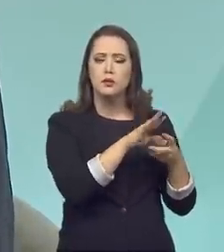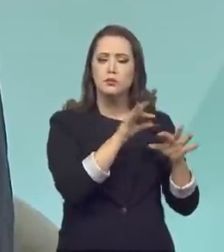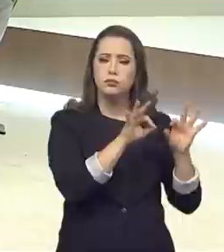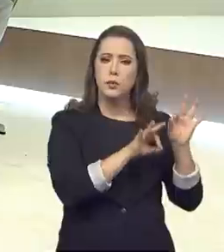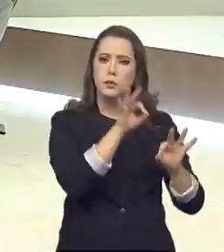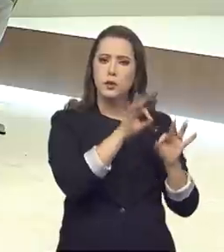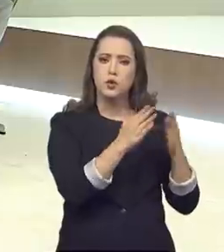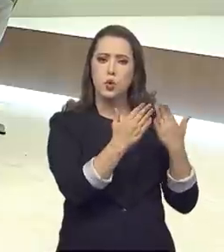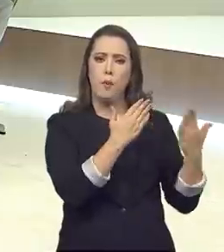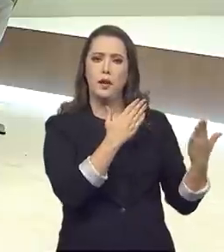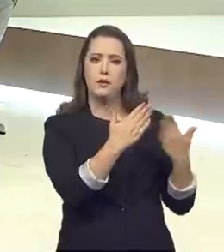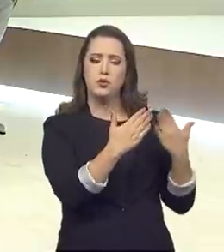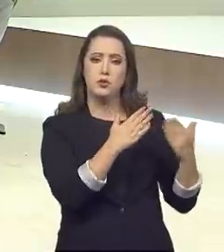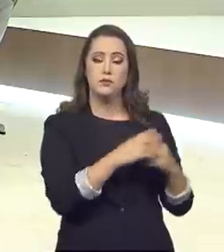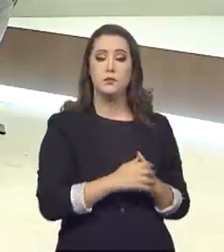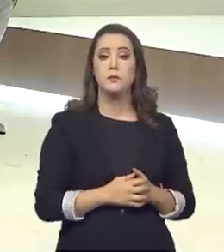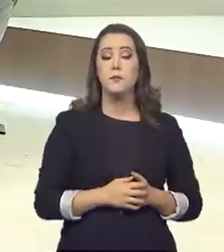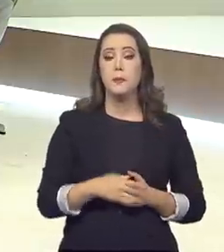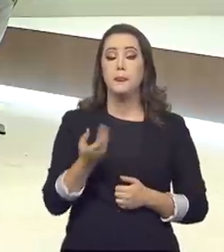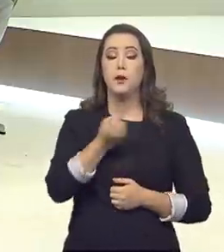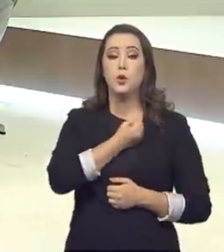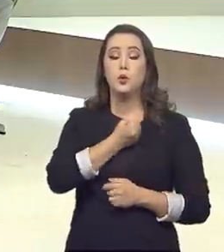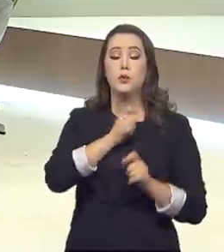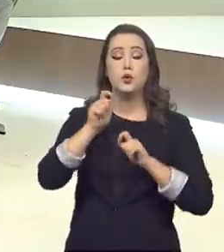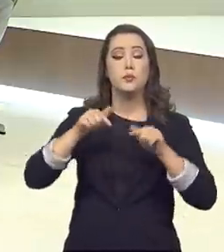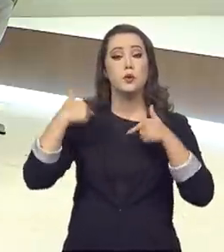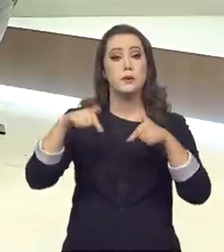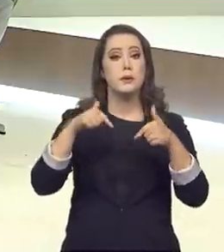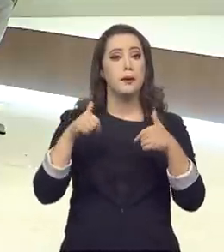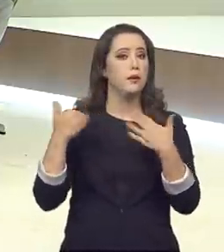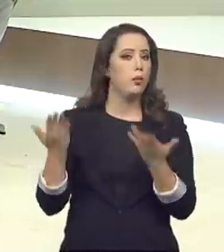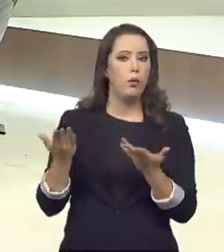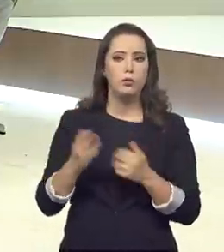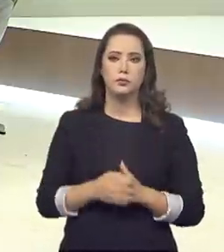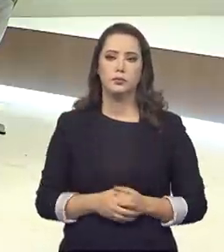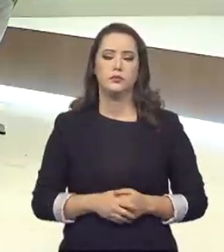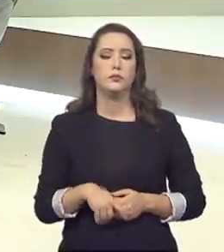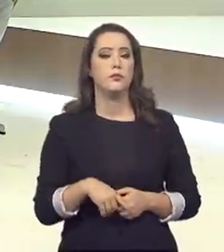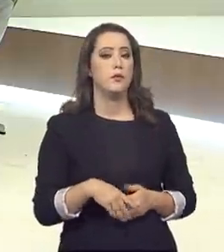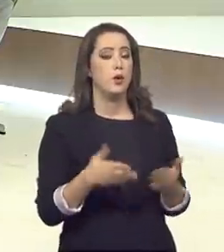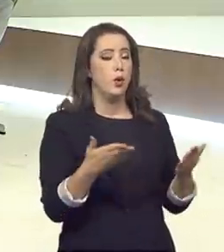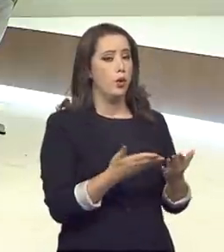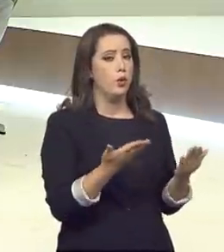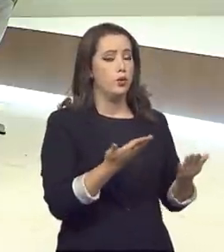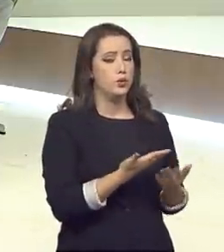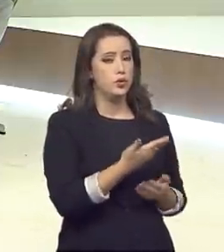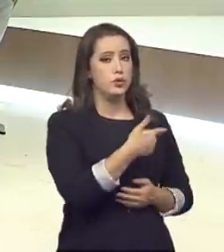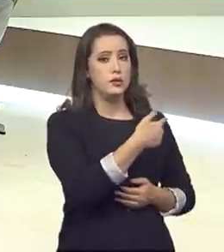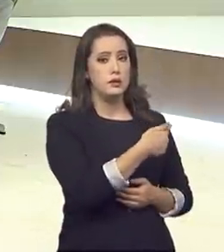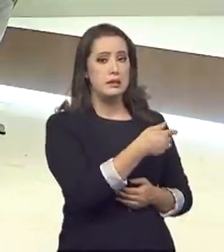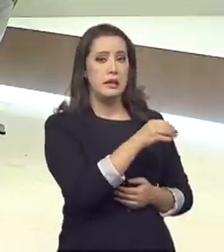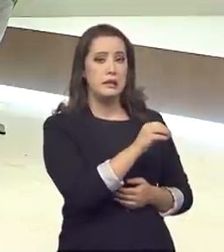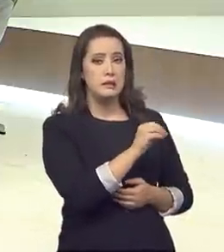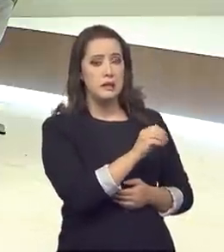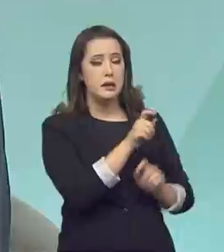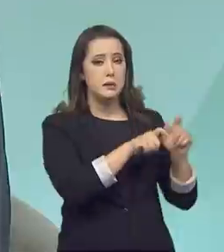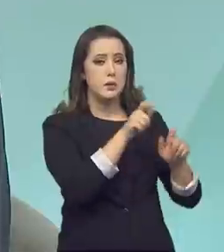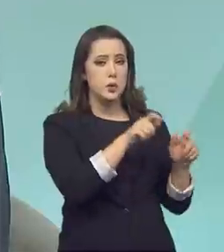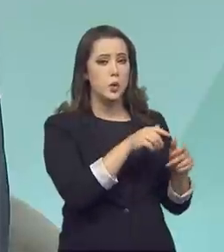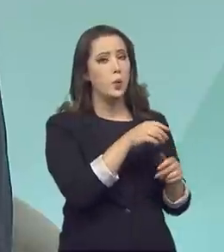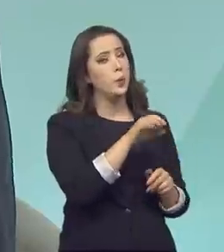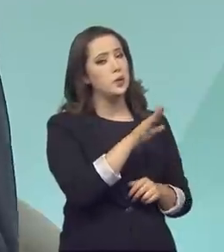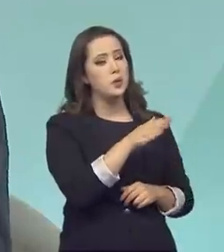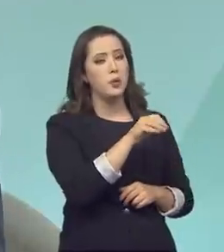metrológica. E o contingente de funcionários do Inmetro? Nós temos cerca de 700 a 800 servidores,